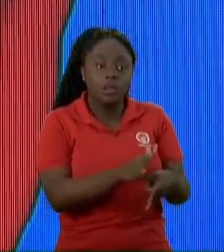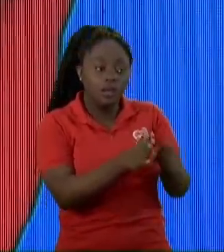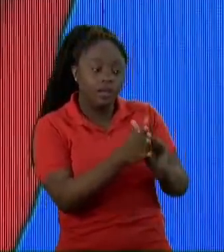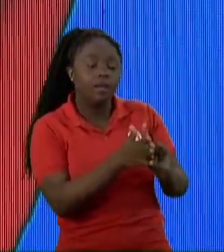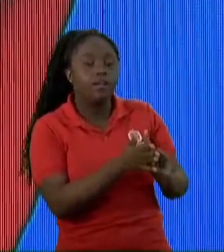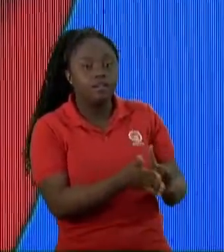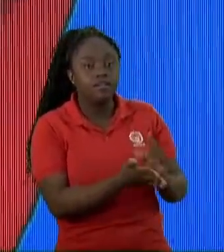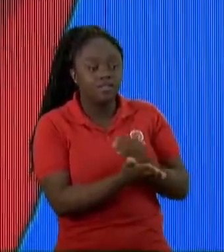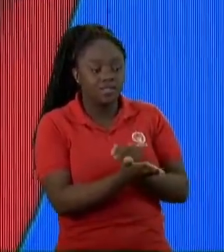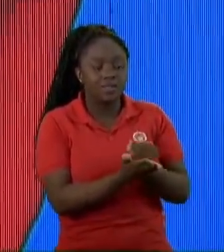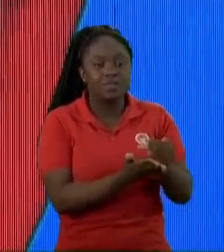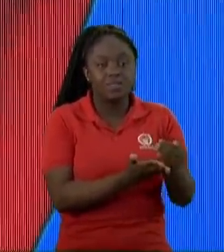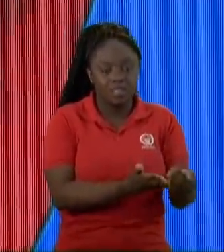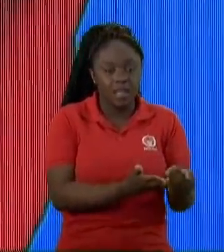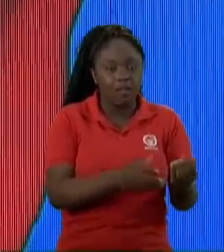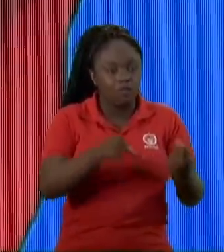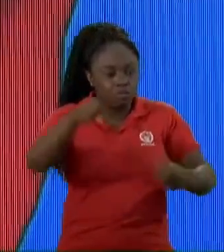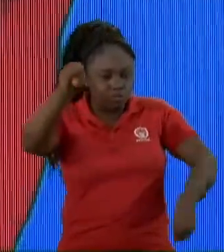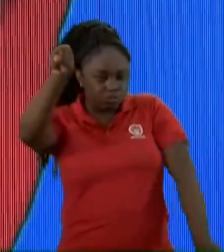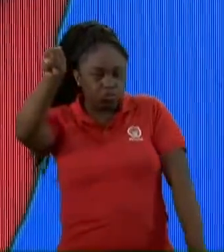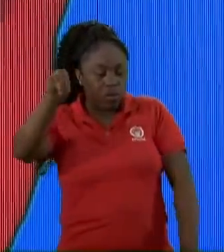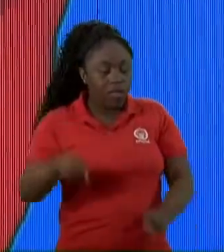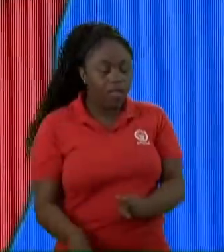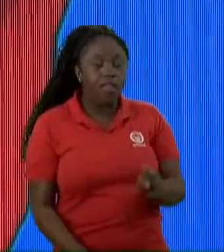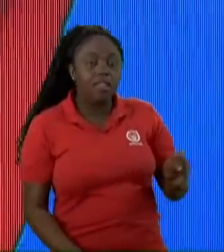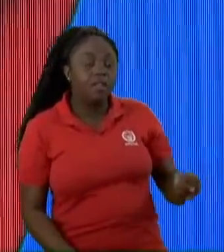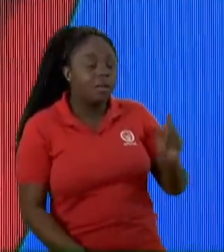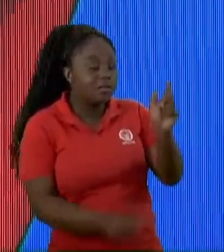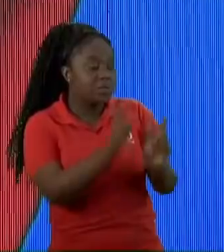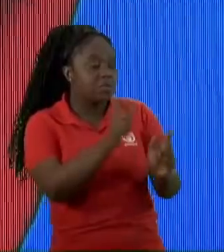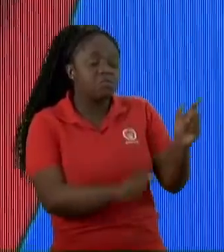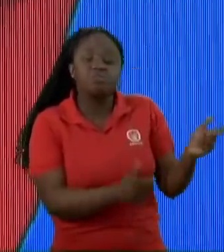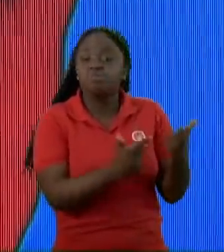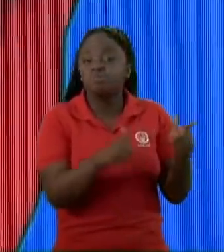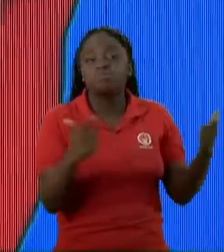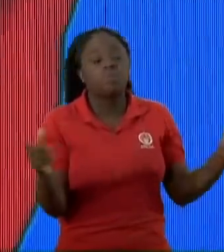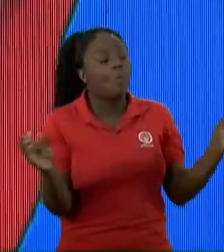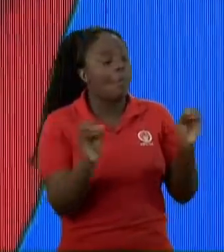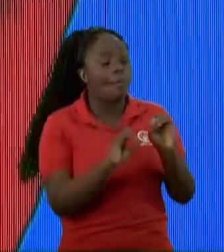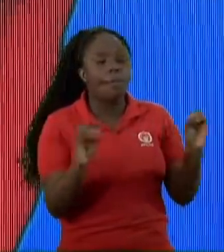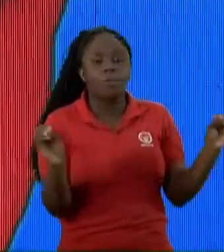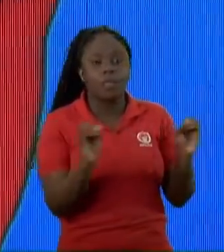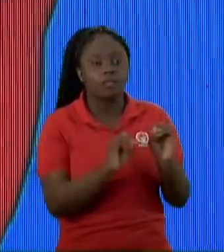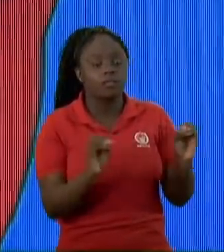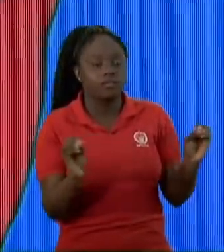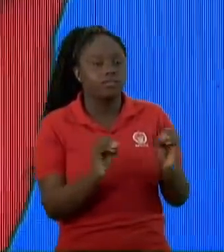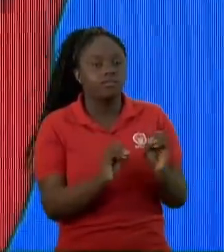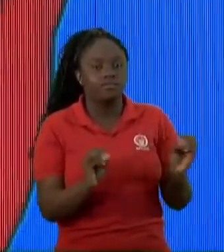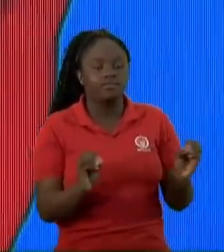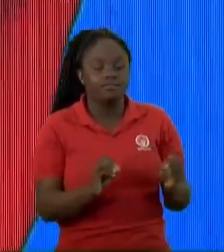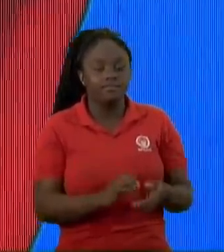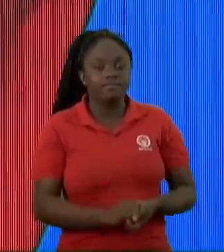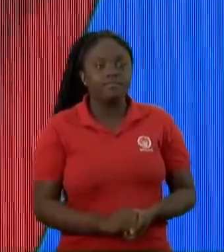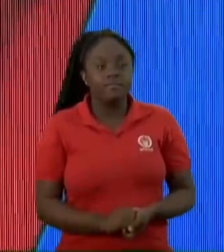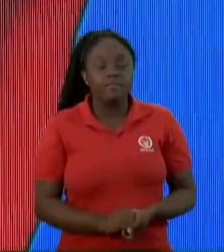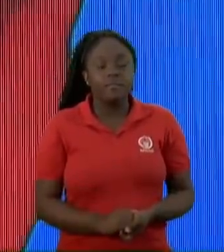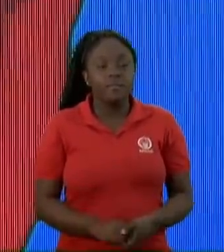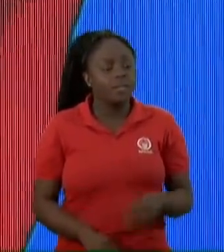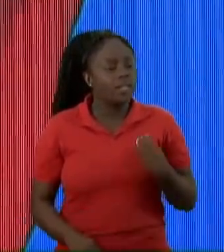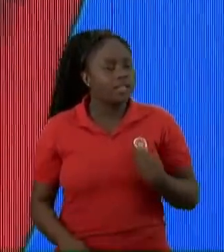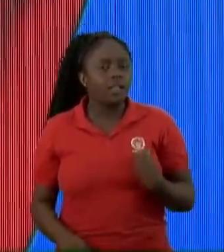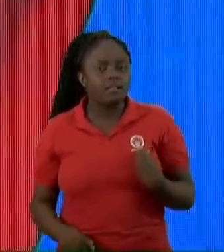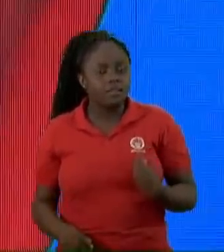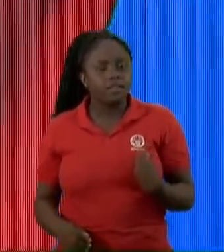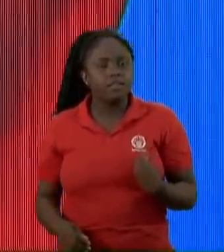heróis Eles eram Pessoas Que não tinham nada Pra serem heróis E na vida real